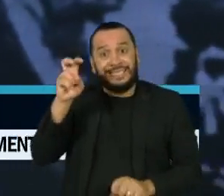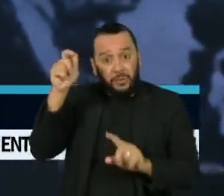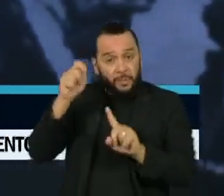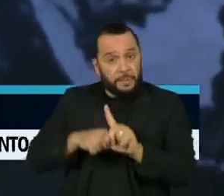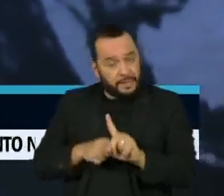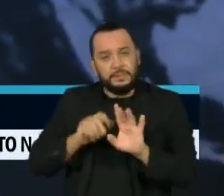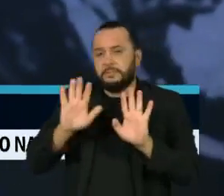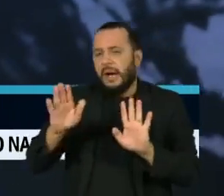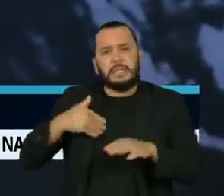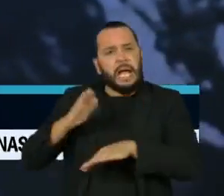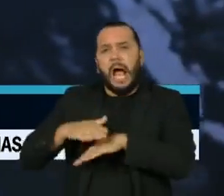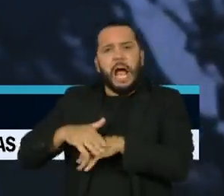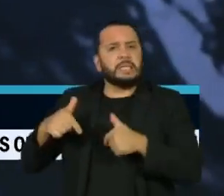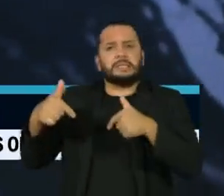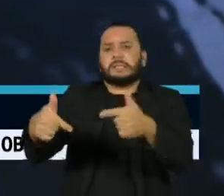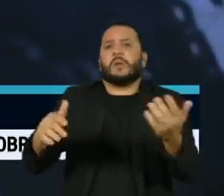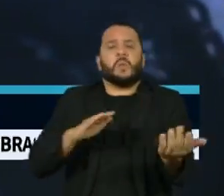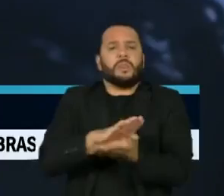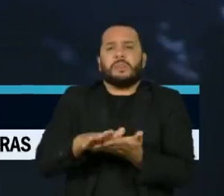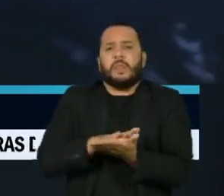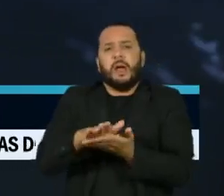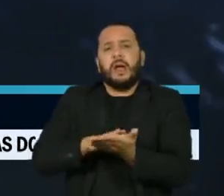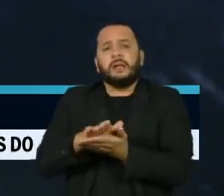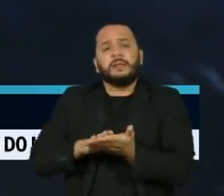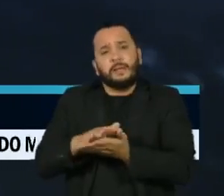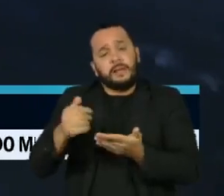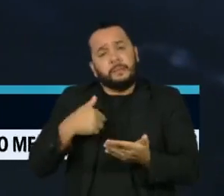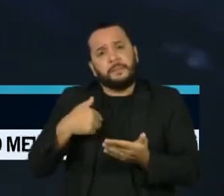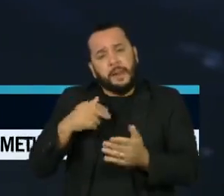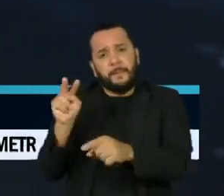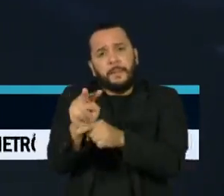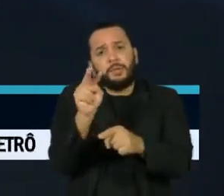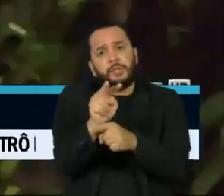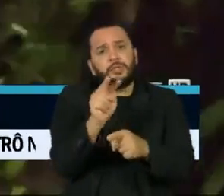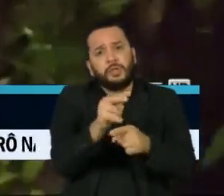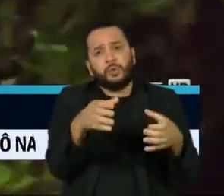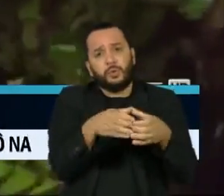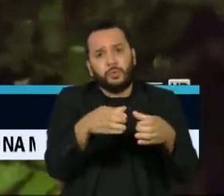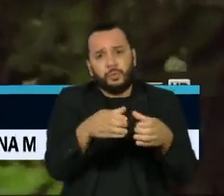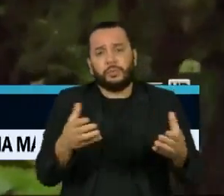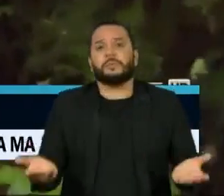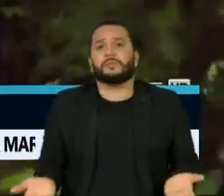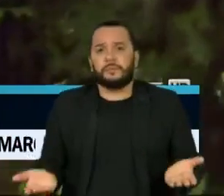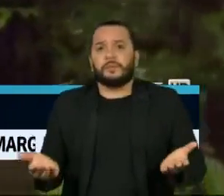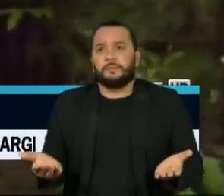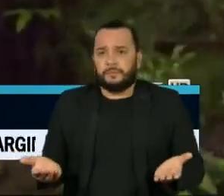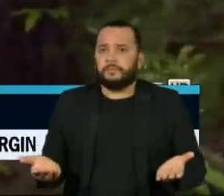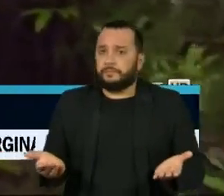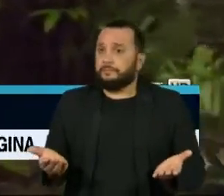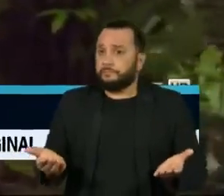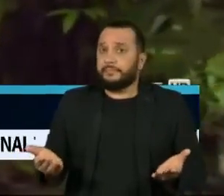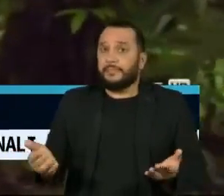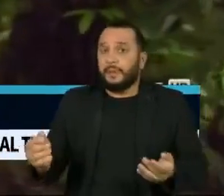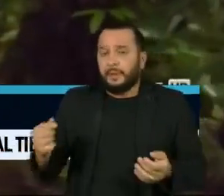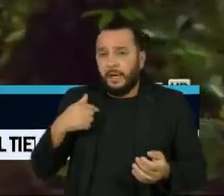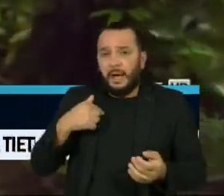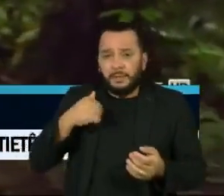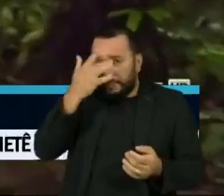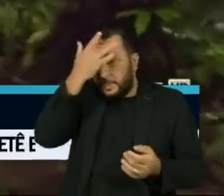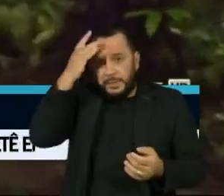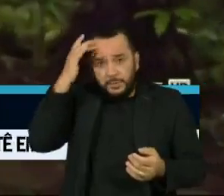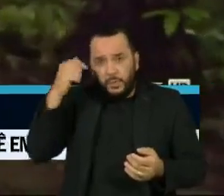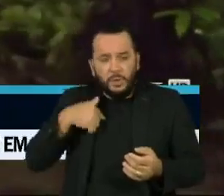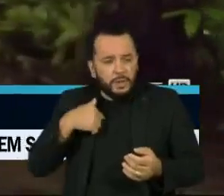não fez nenhuma ação para restringir o uso da área para proteger o grupo. Pegadas de caçadores